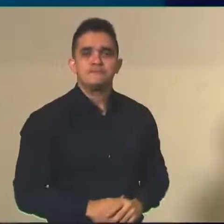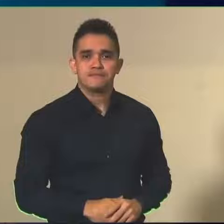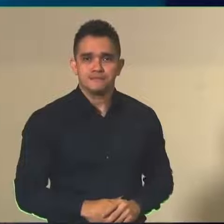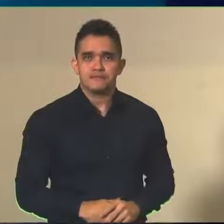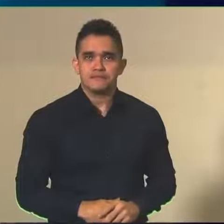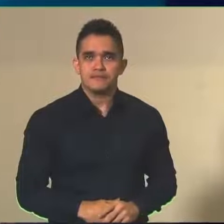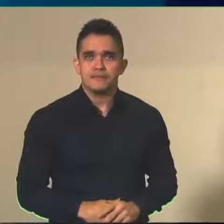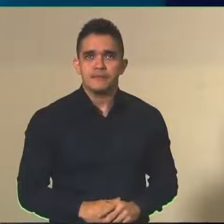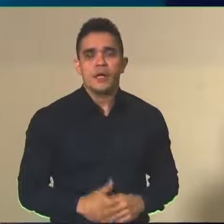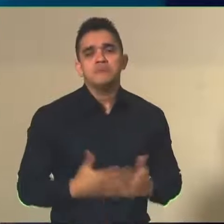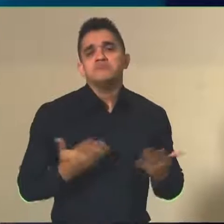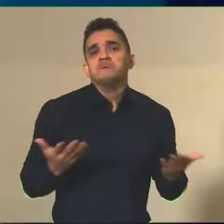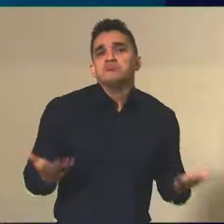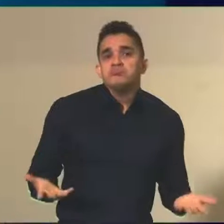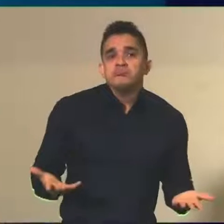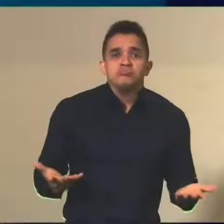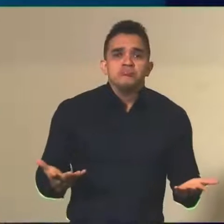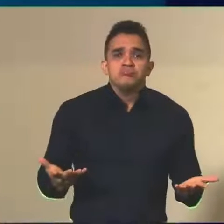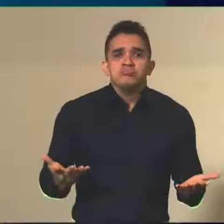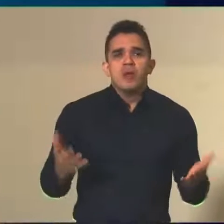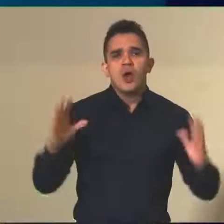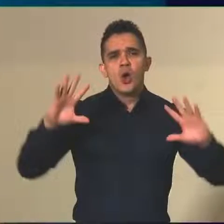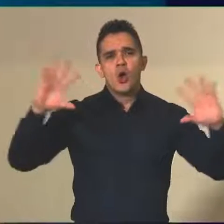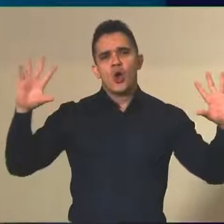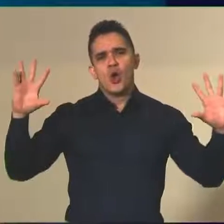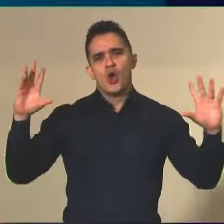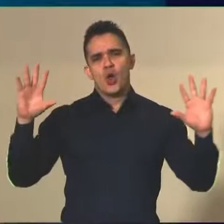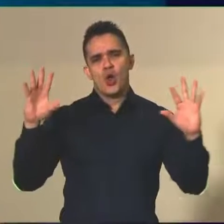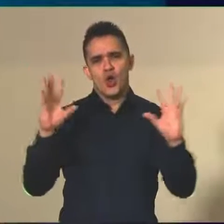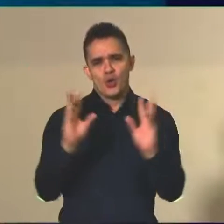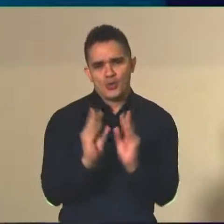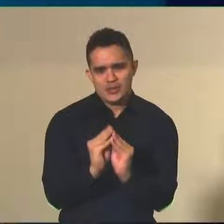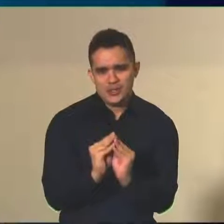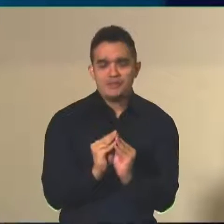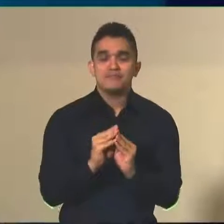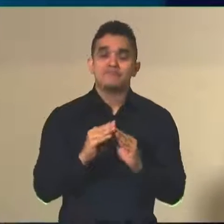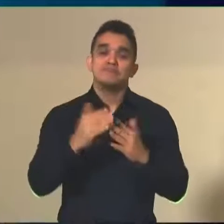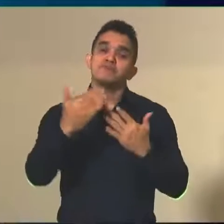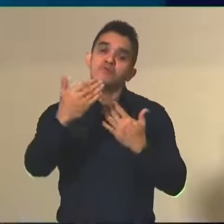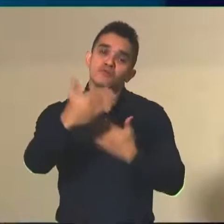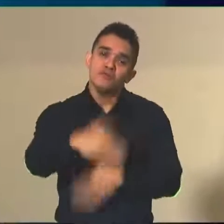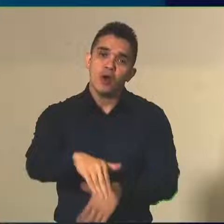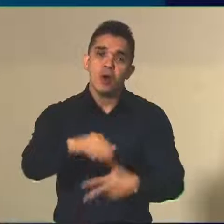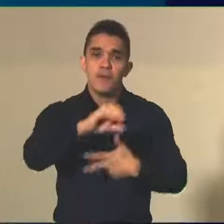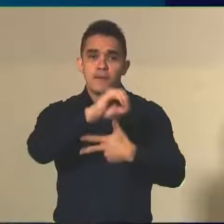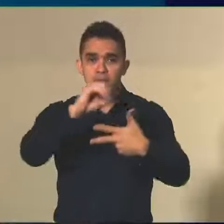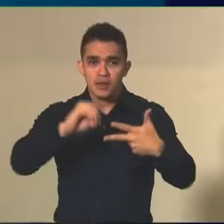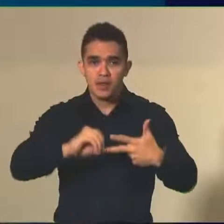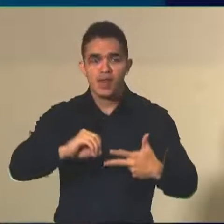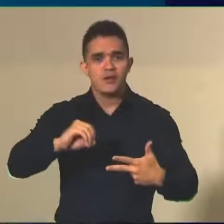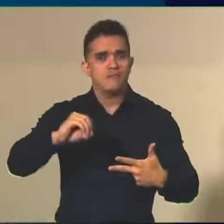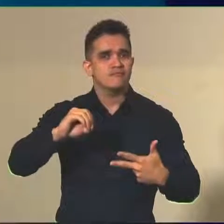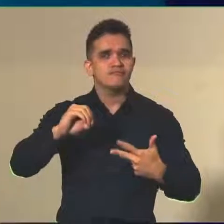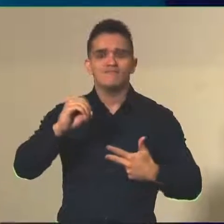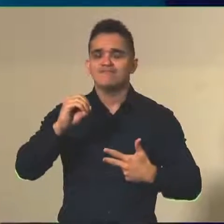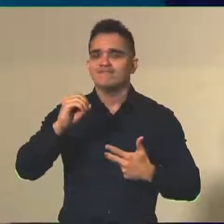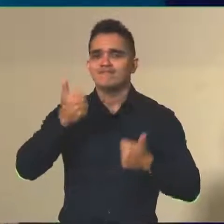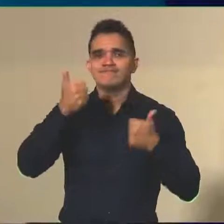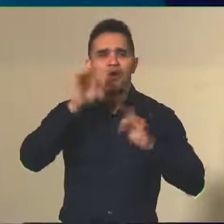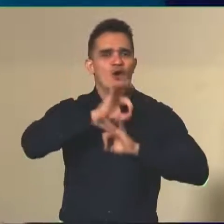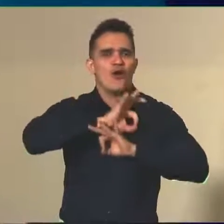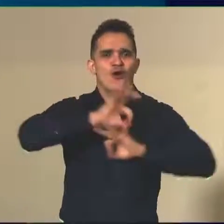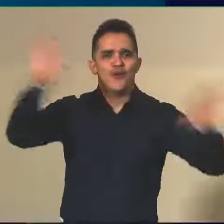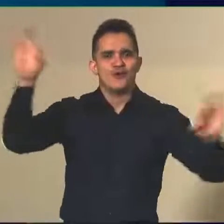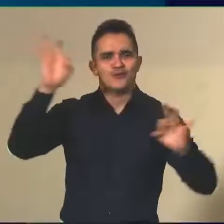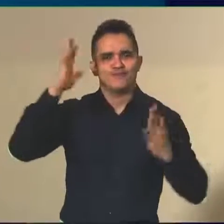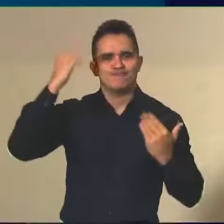Bom, de maneira geral, então, como conclusão, foi um exame de sucesso, né, nós tivemos poucos